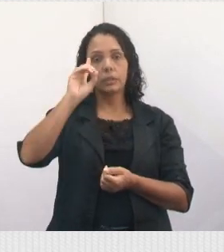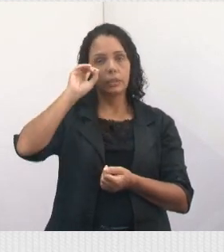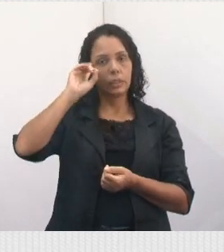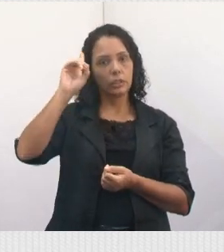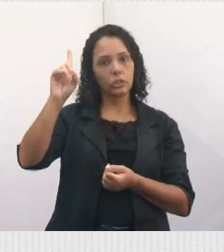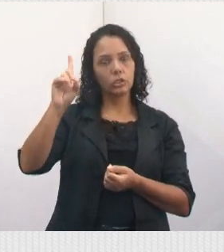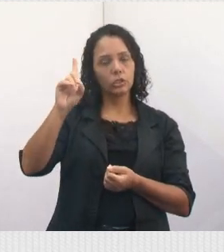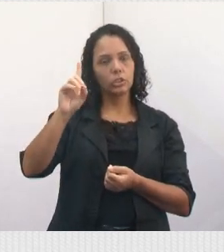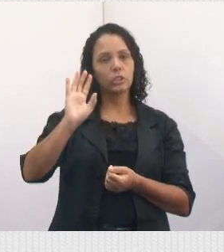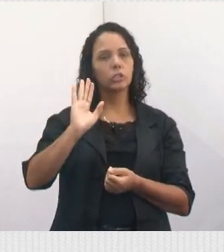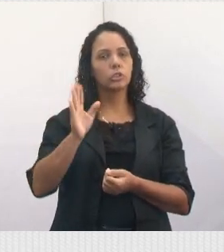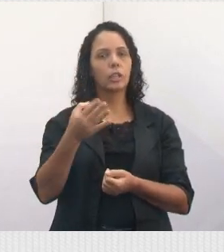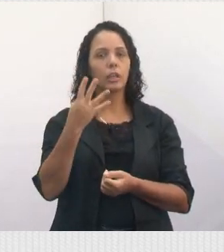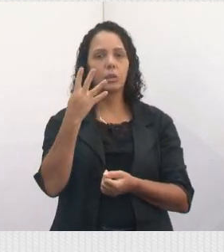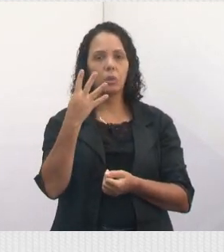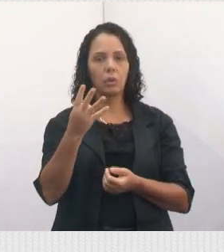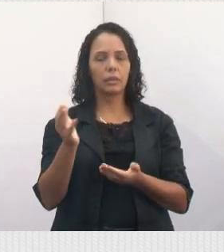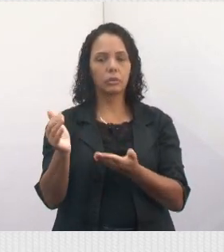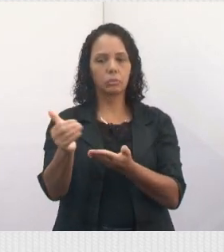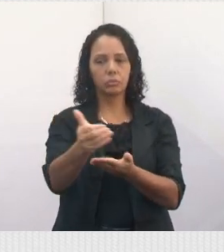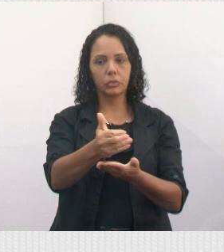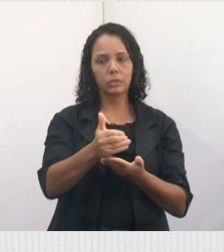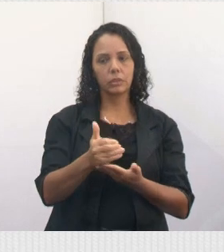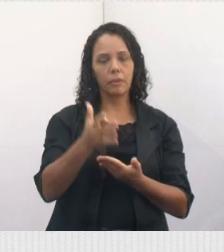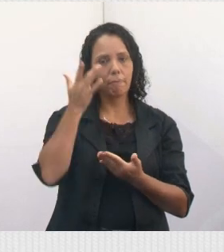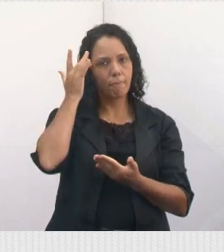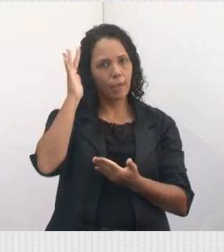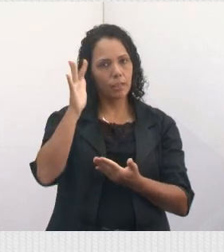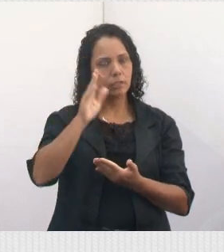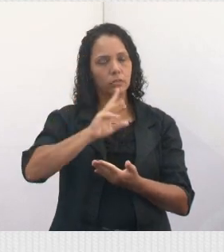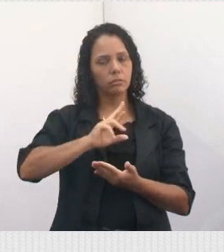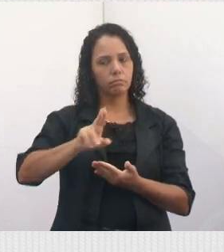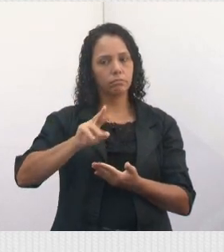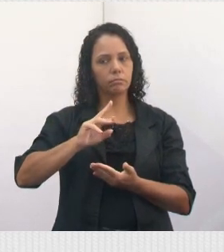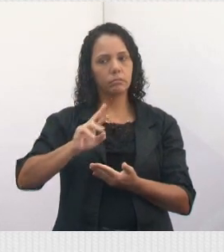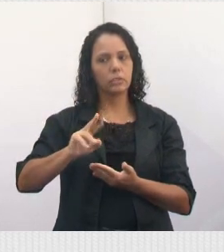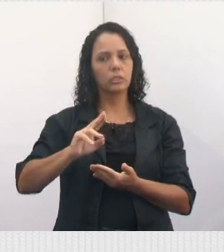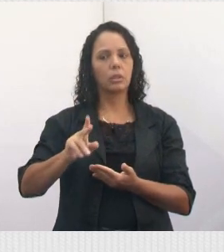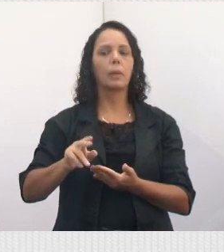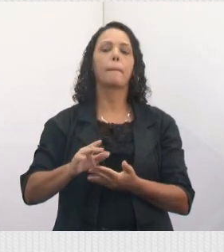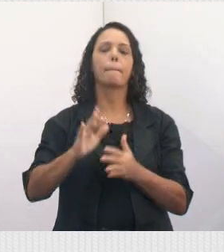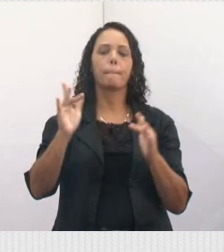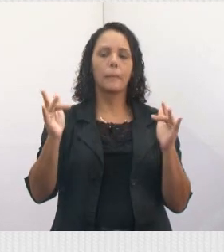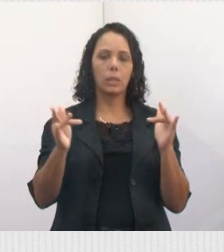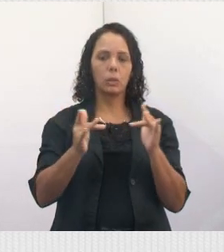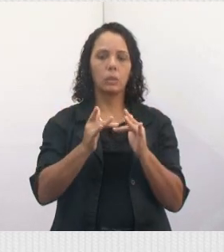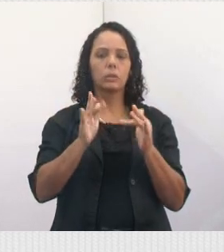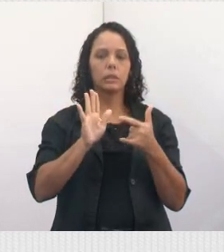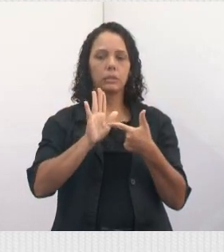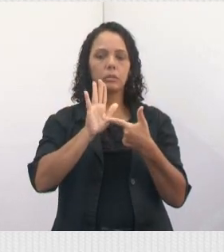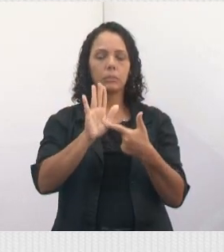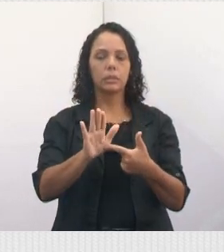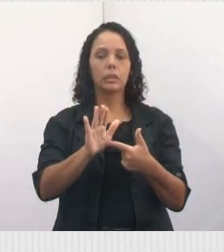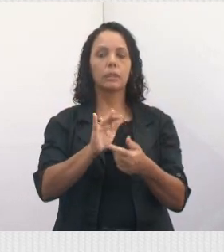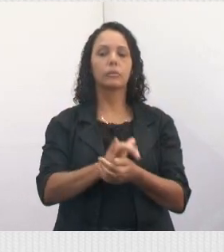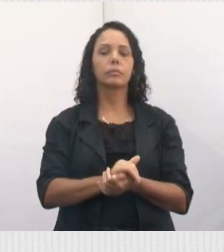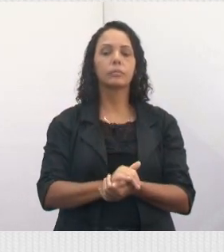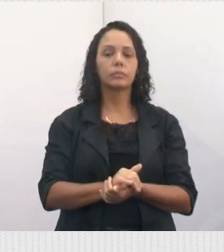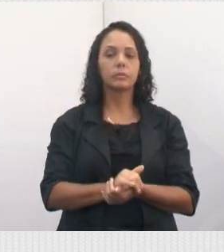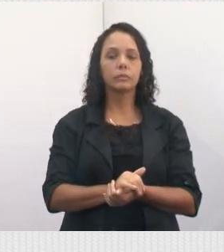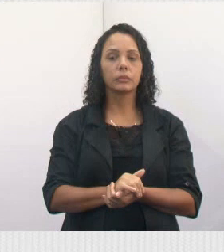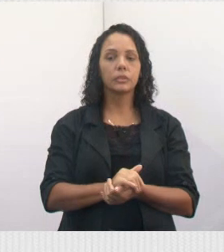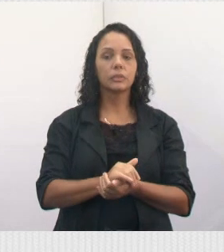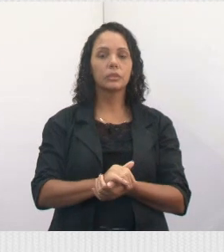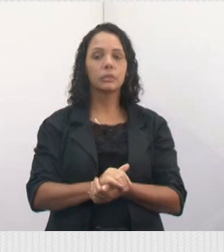foram quatro resgatados, tá? Então, não é fácil, viu, gente? Pode colocar aí meu último slide. Por incrível que pareça, eu consegui